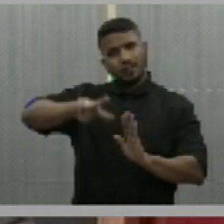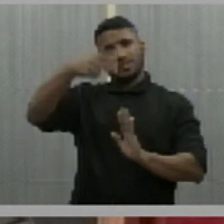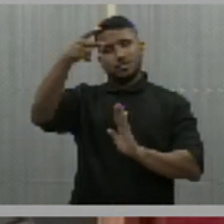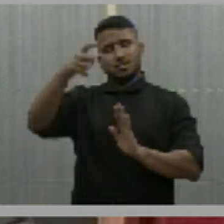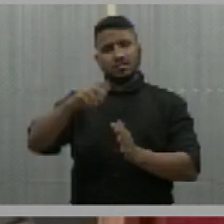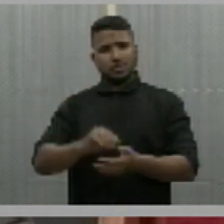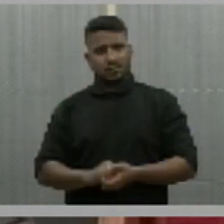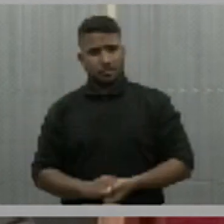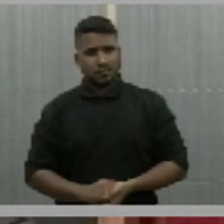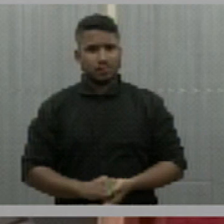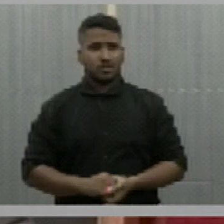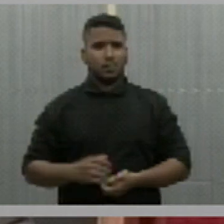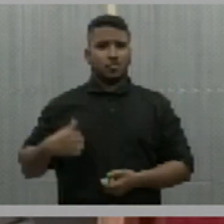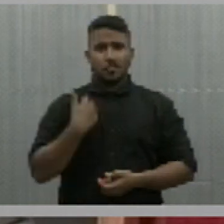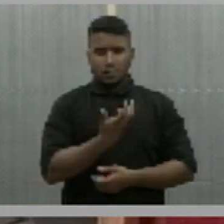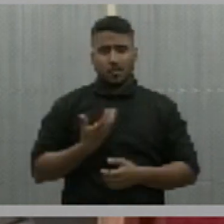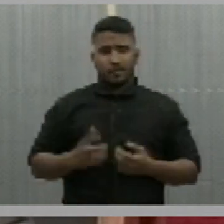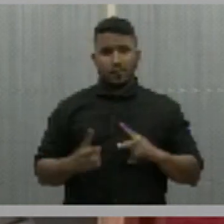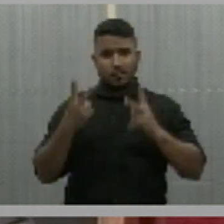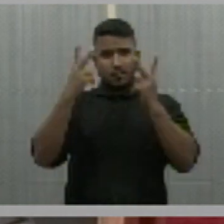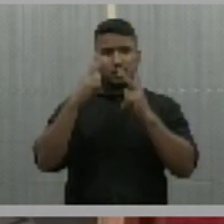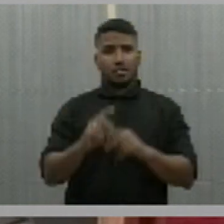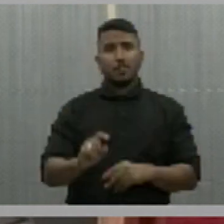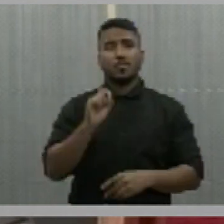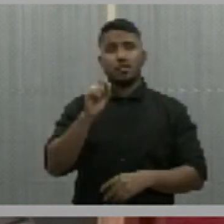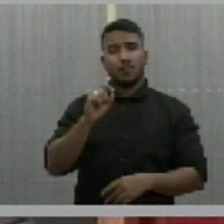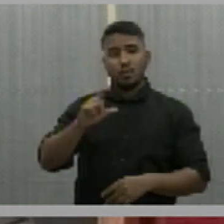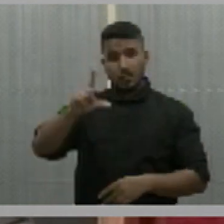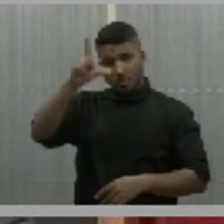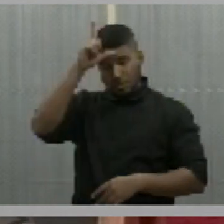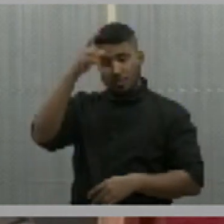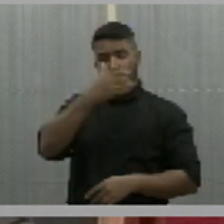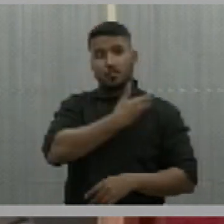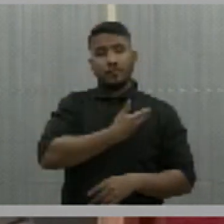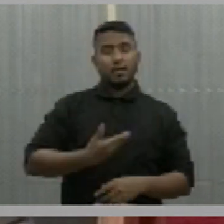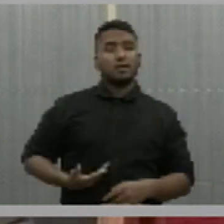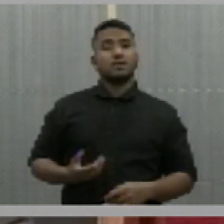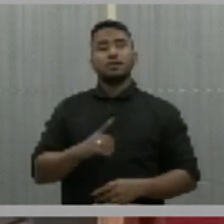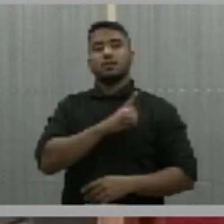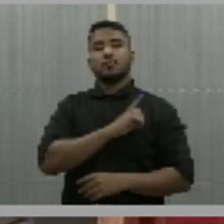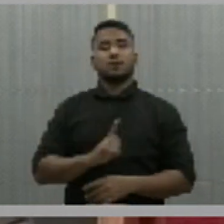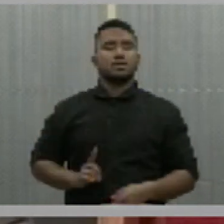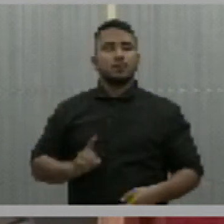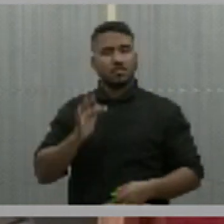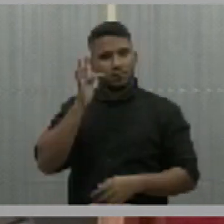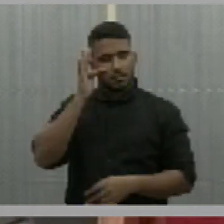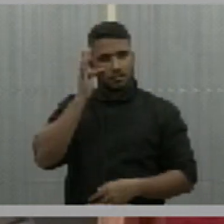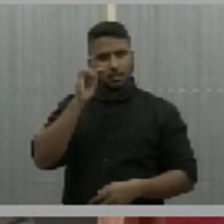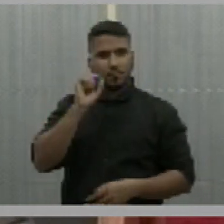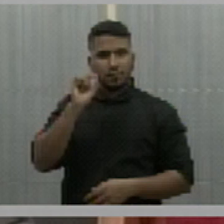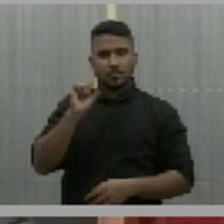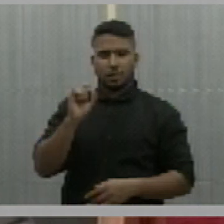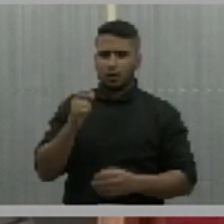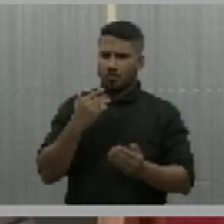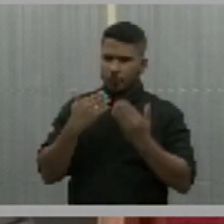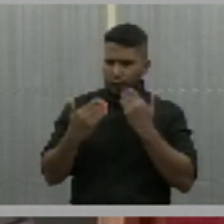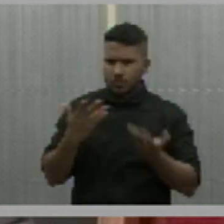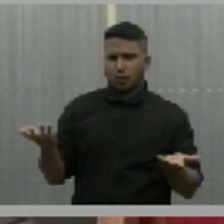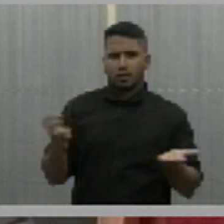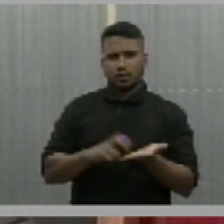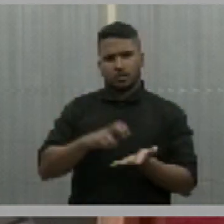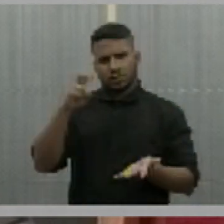queremos reconhecer o gesto do líder do governo, o deputado Fábio Novo, que abriu o diálogo,